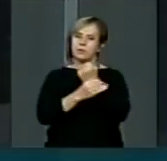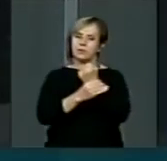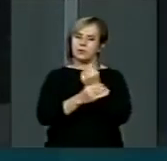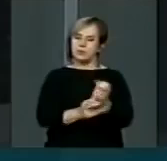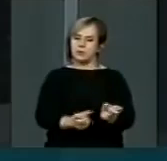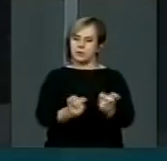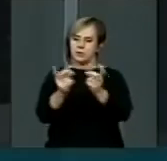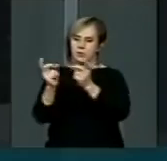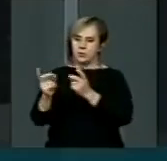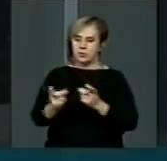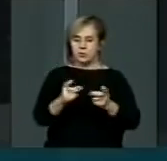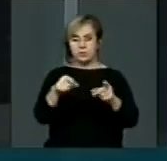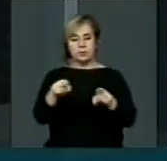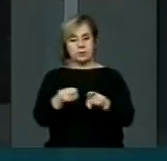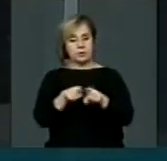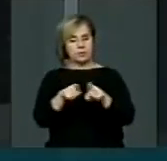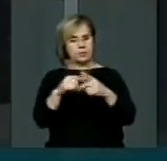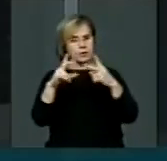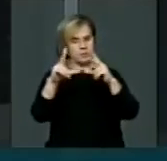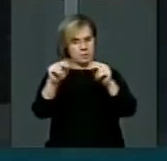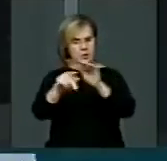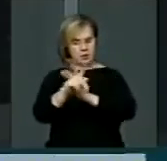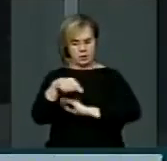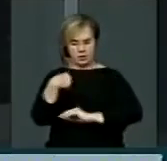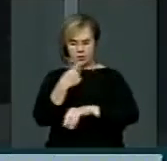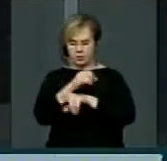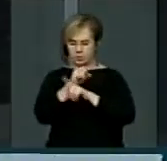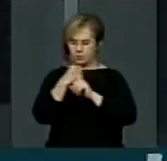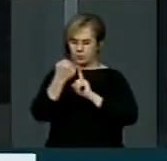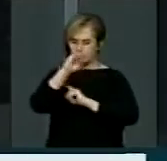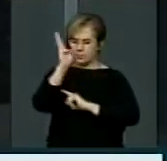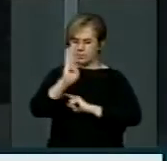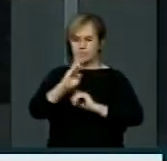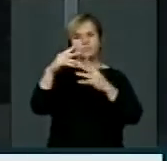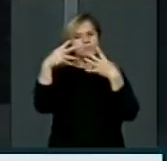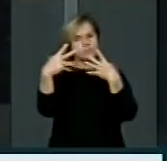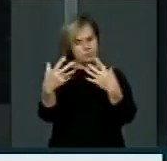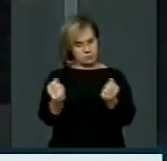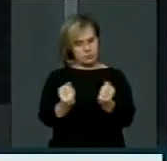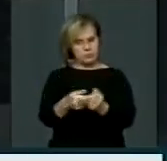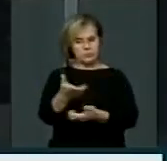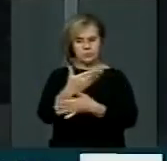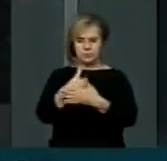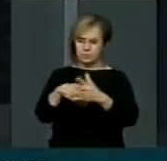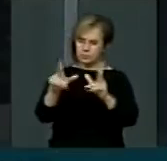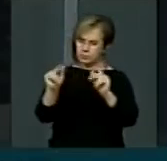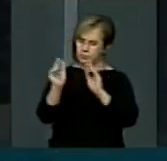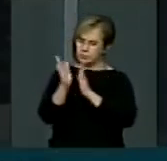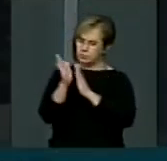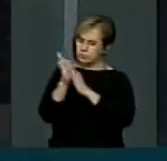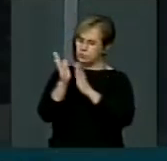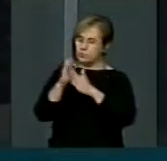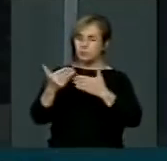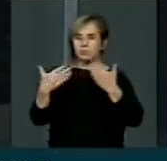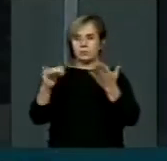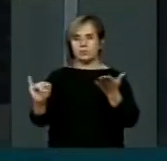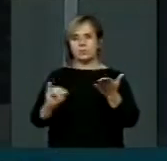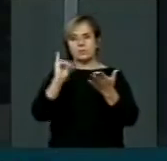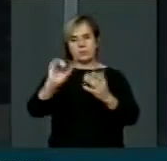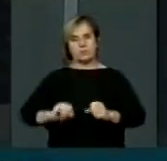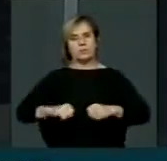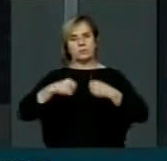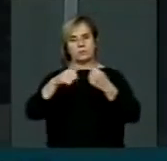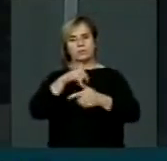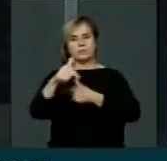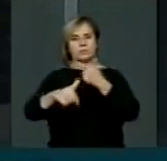que, por isso mesmo, merecem da sociedade brasileira o seu reconhecimento e os seus méritos pela importância e dedicação